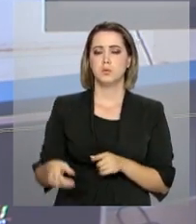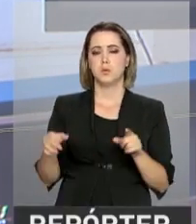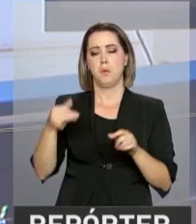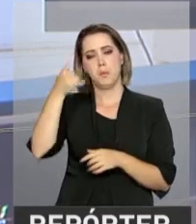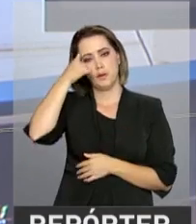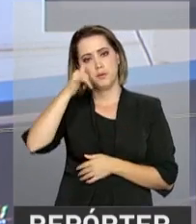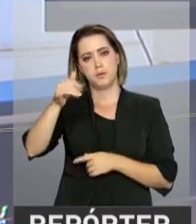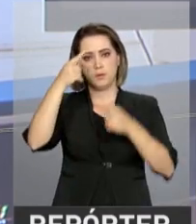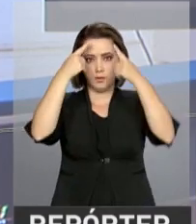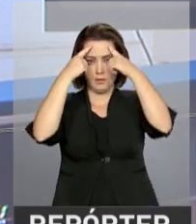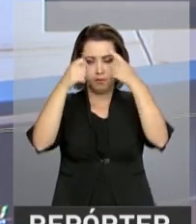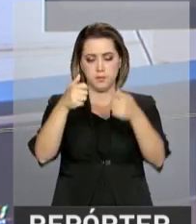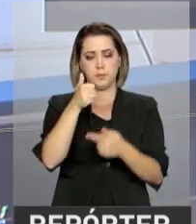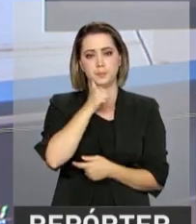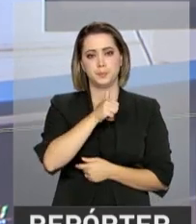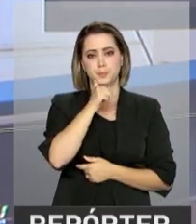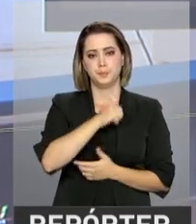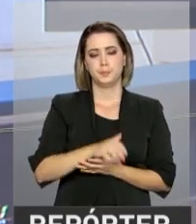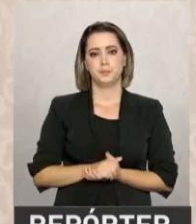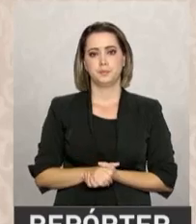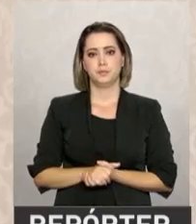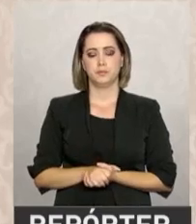combate à violência contra a mulher.